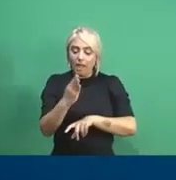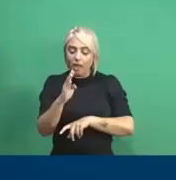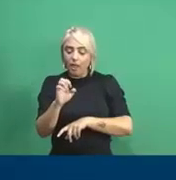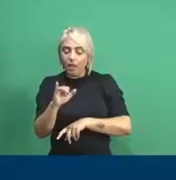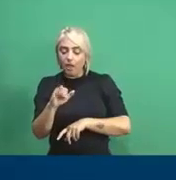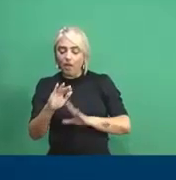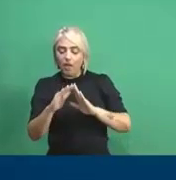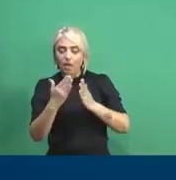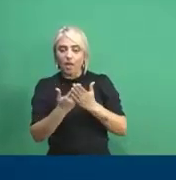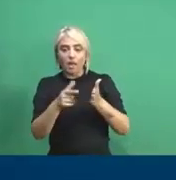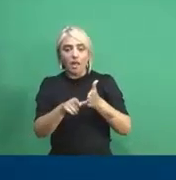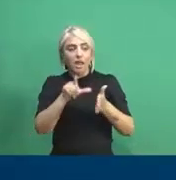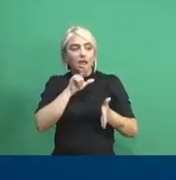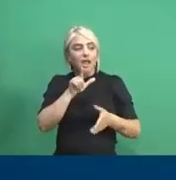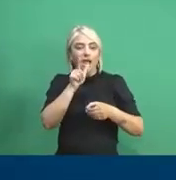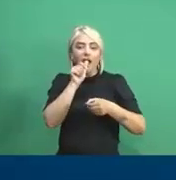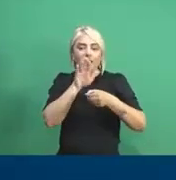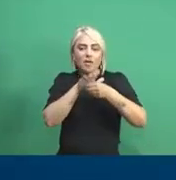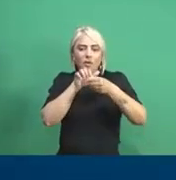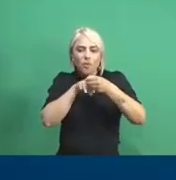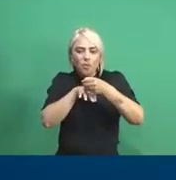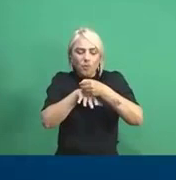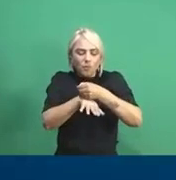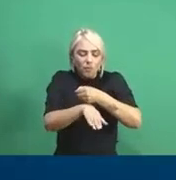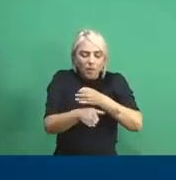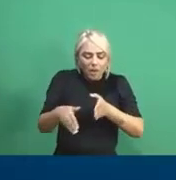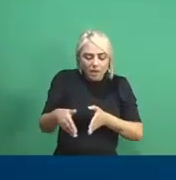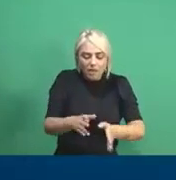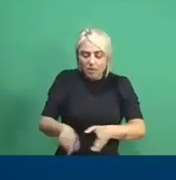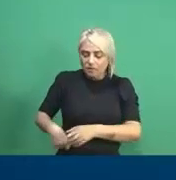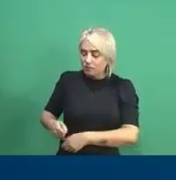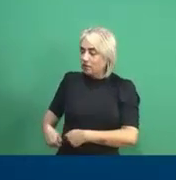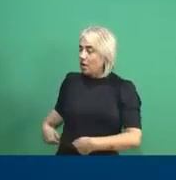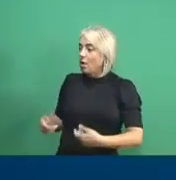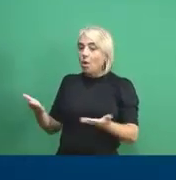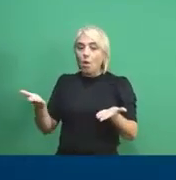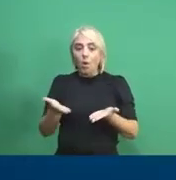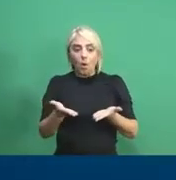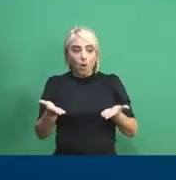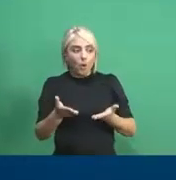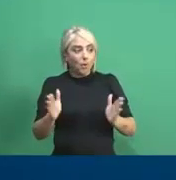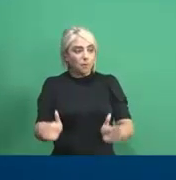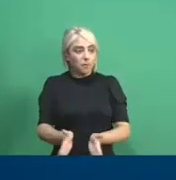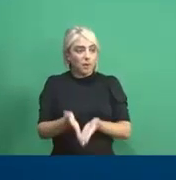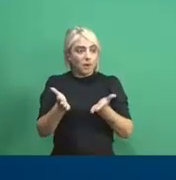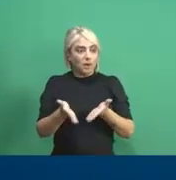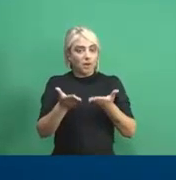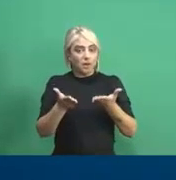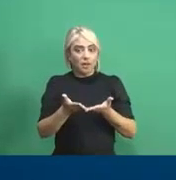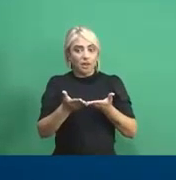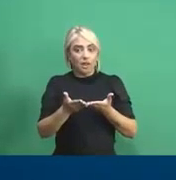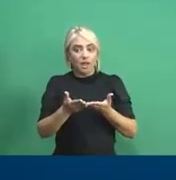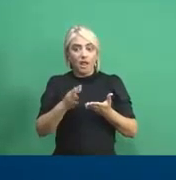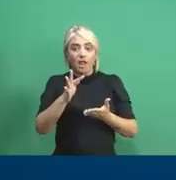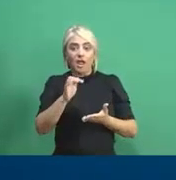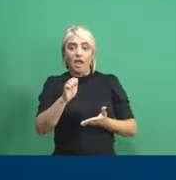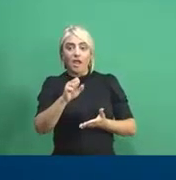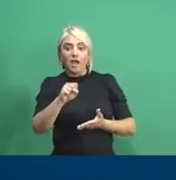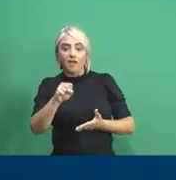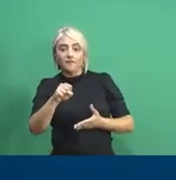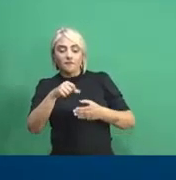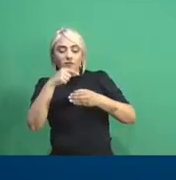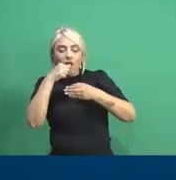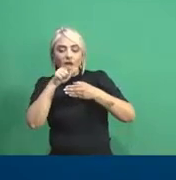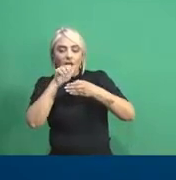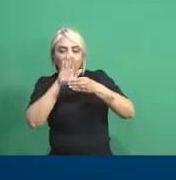essas escolas antes, os esgotos, eles iam direto para o Rio São Francisco. Hoje em dia, a promoção das fossas agroecológicas, nós tratamos